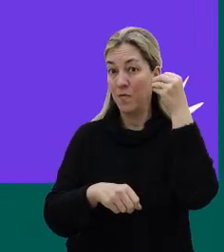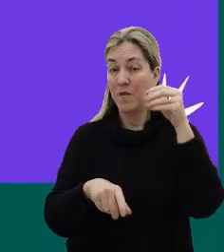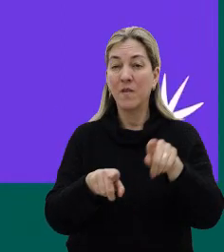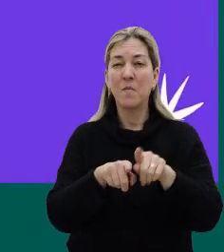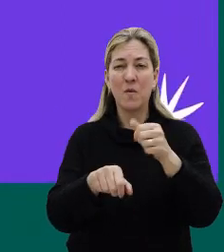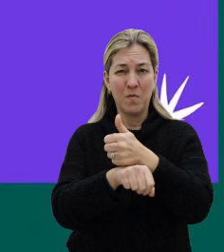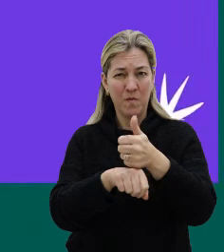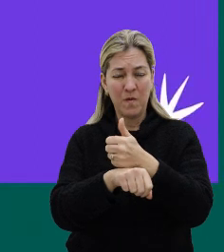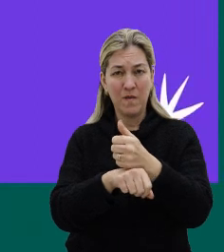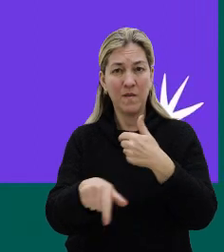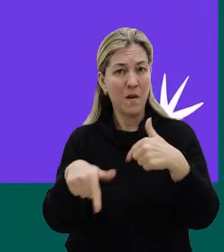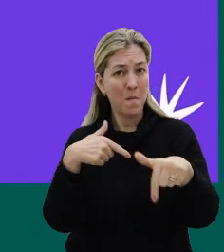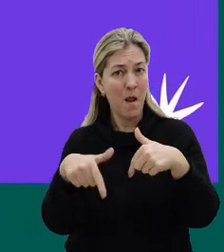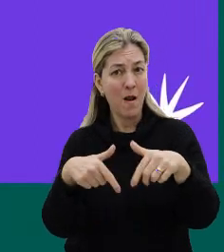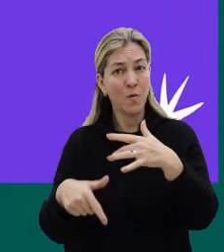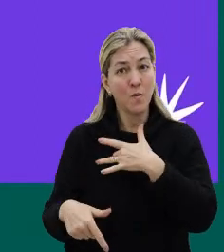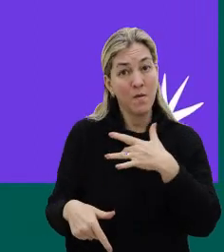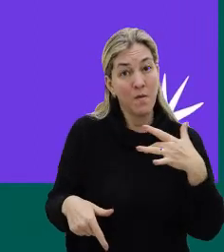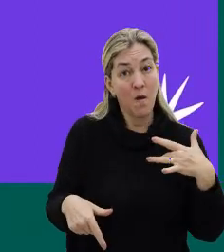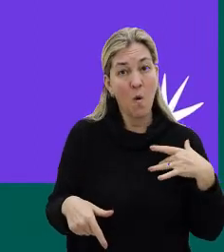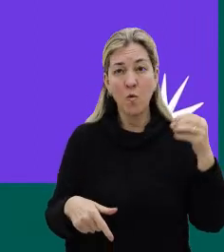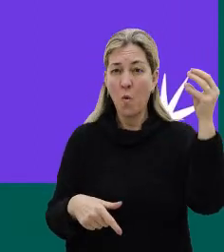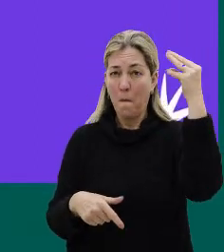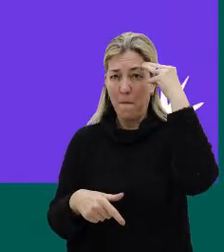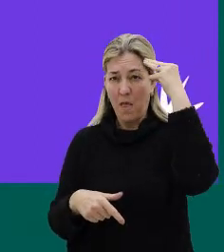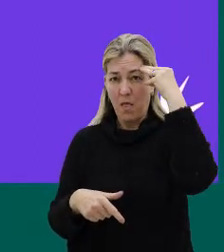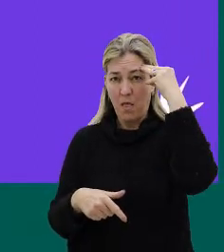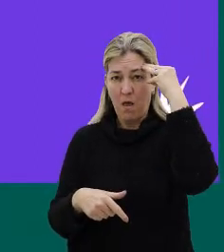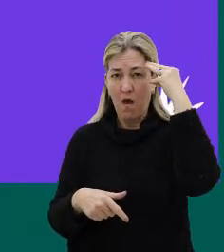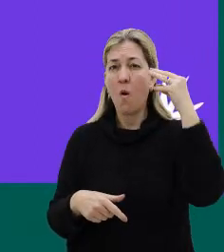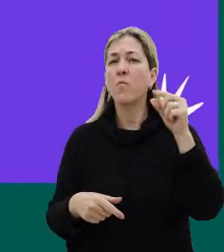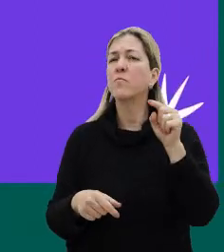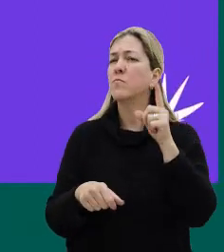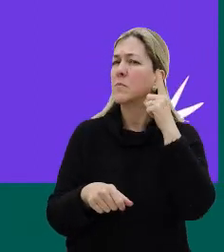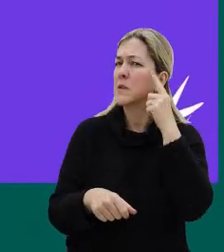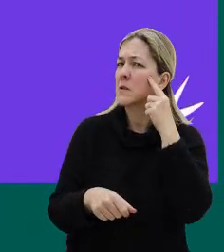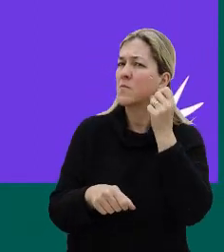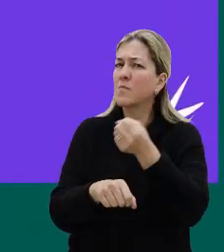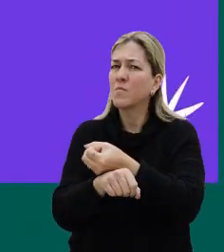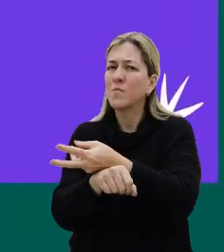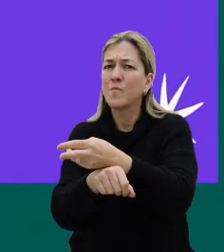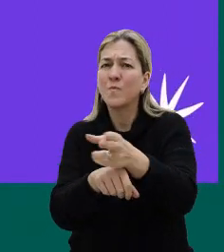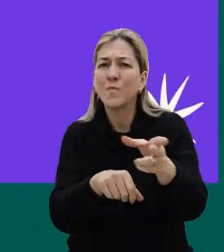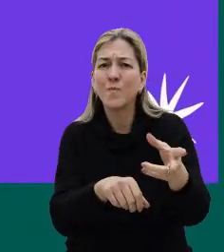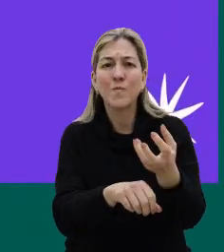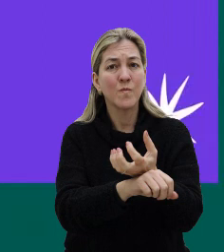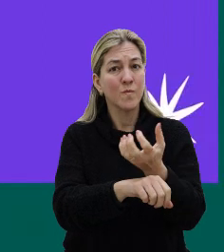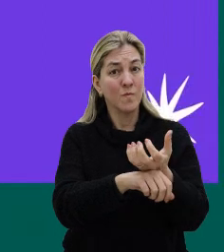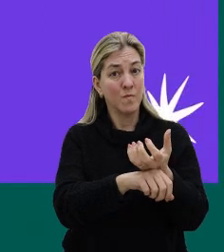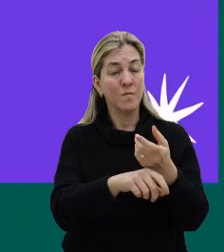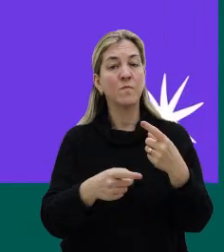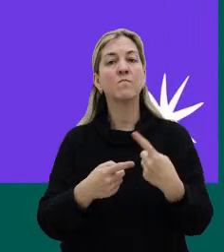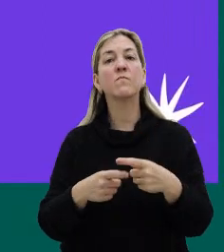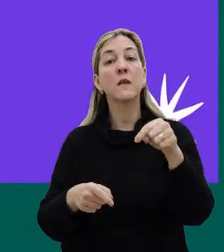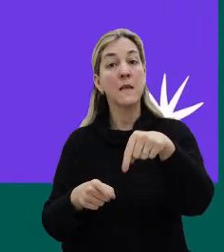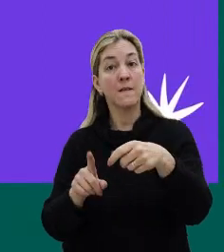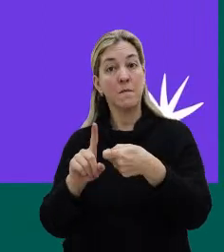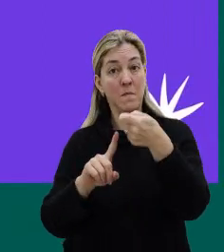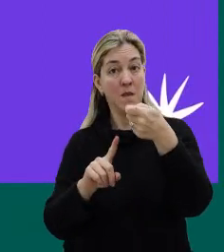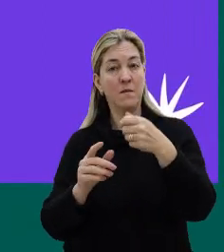saúde mental nessa perspectiva multidisciplinar. Esse mês